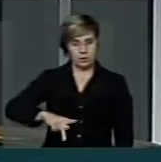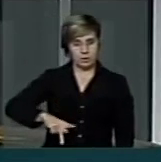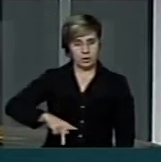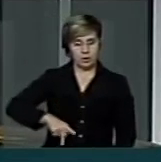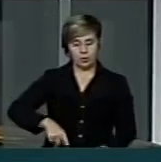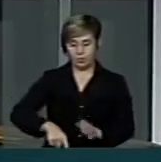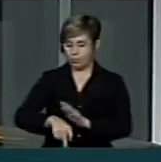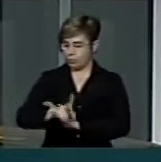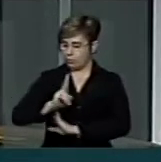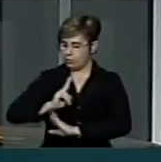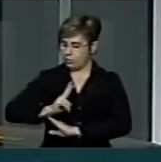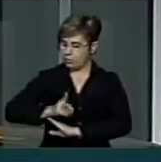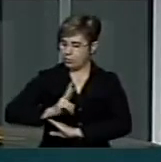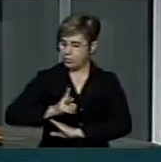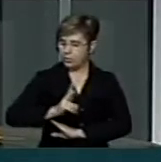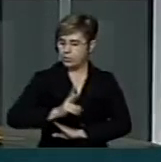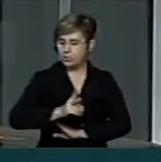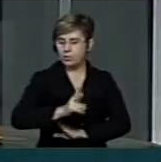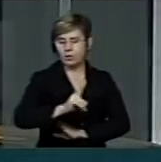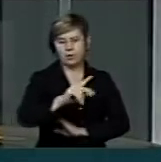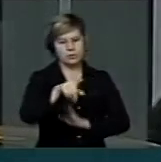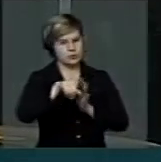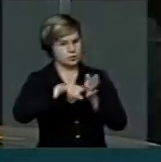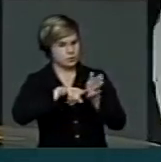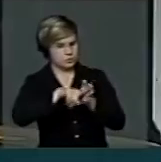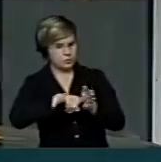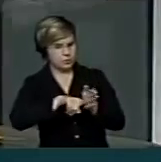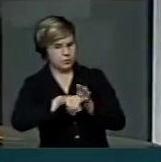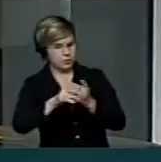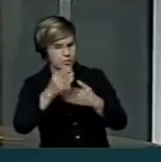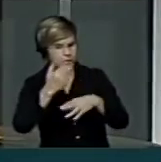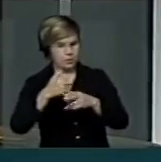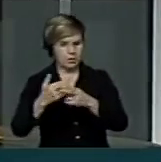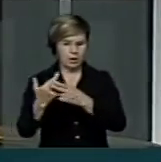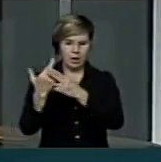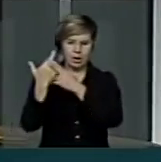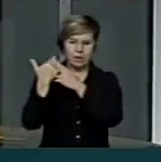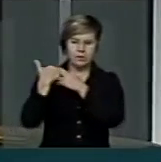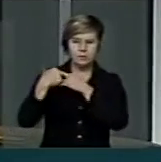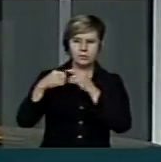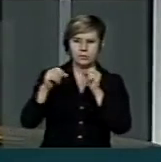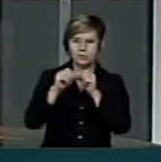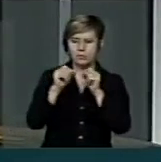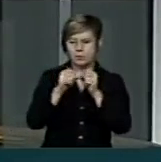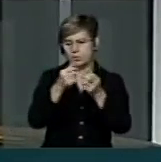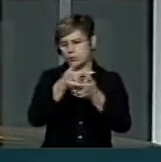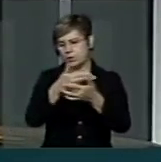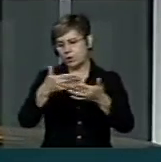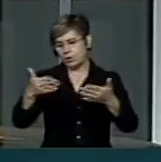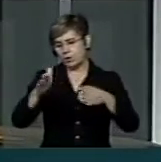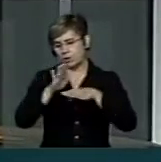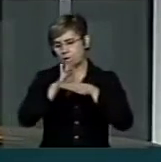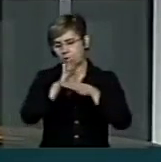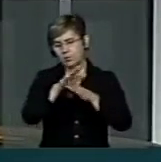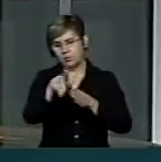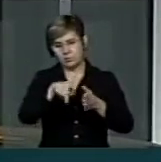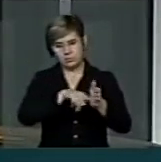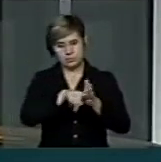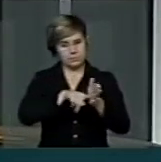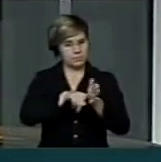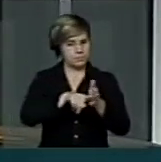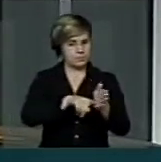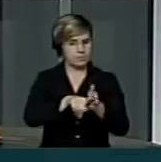continue com a sua investidura de também realizar serviços de investigação.